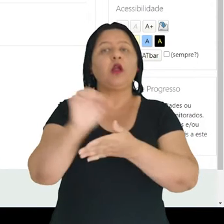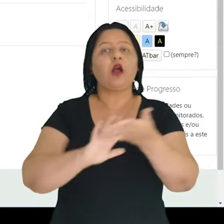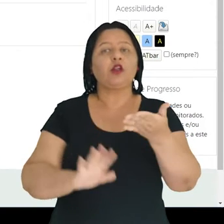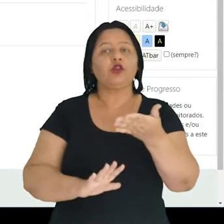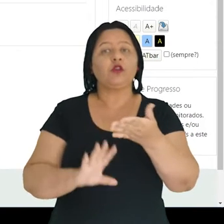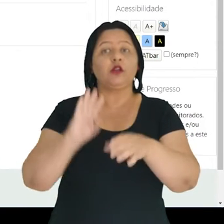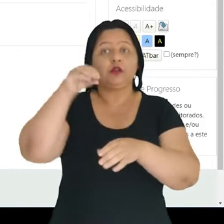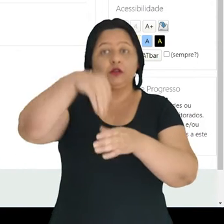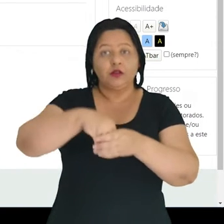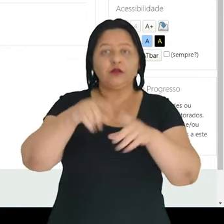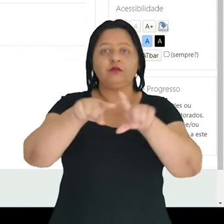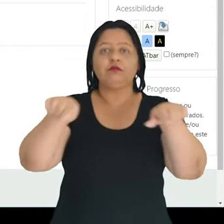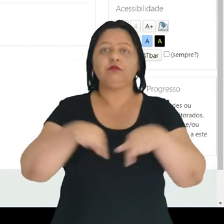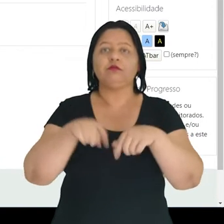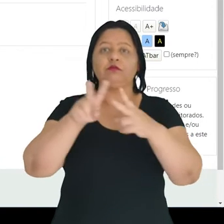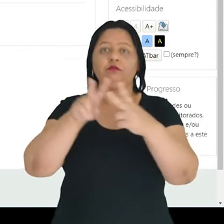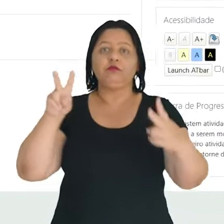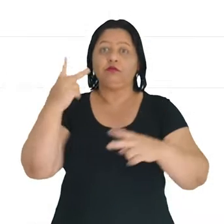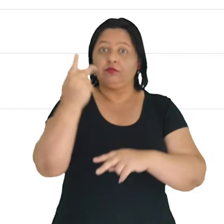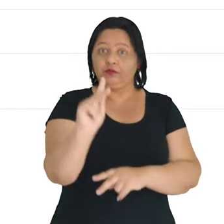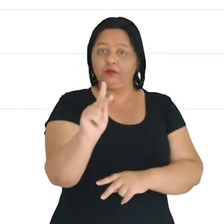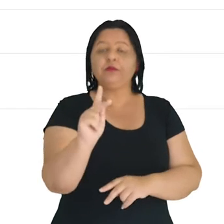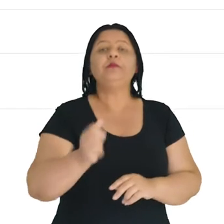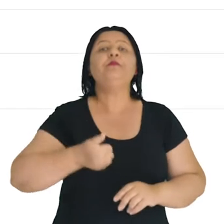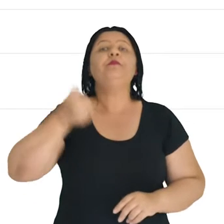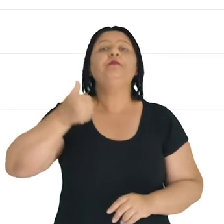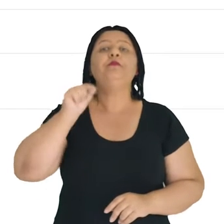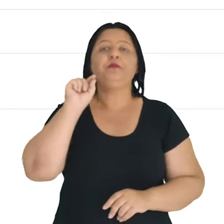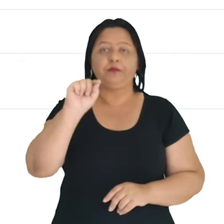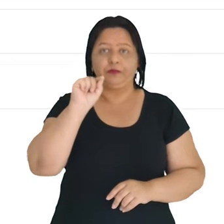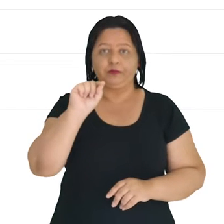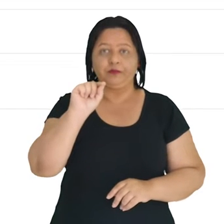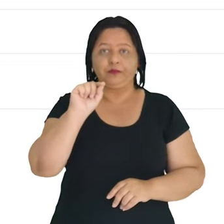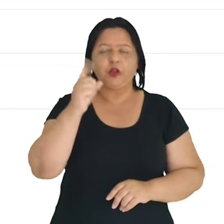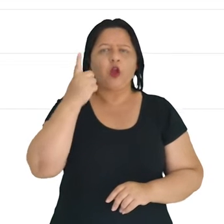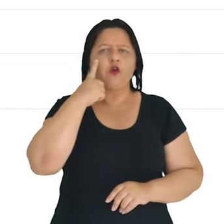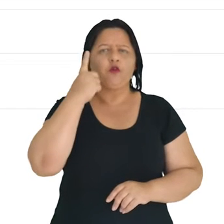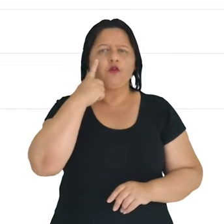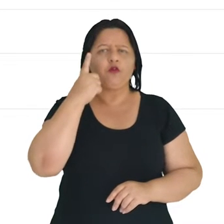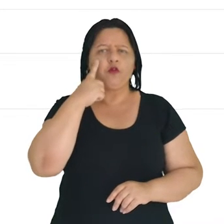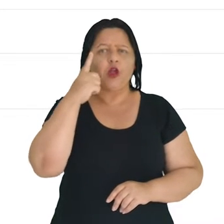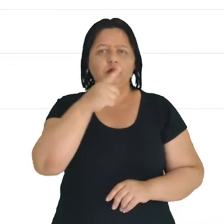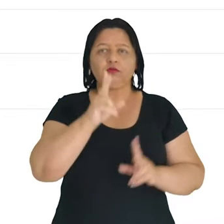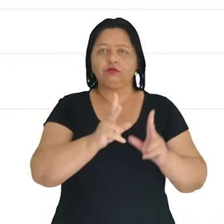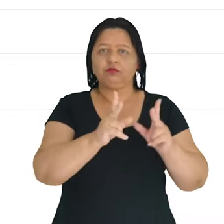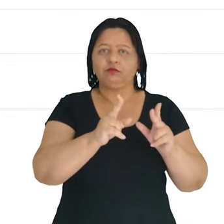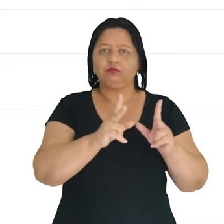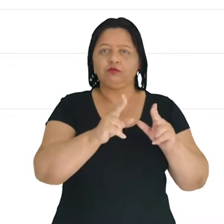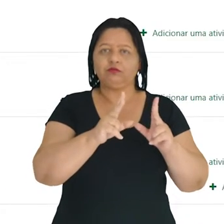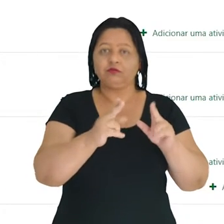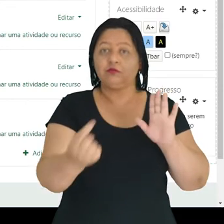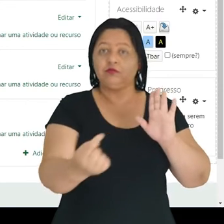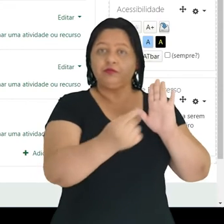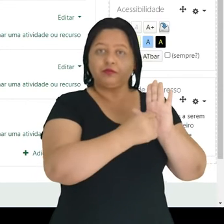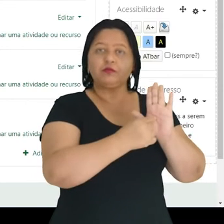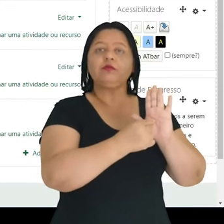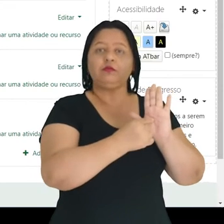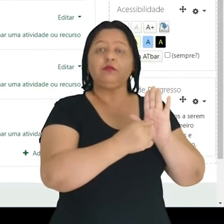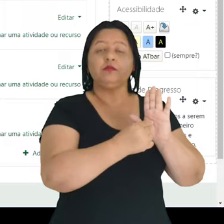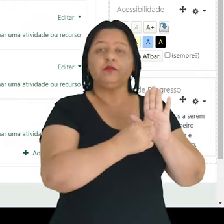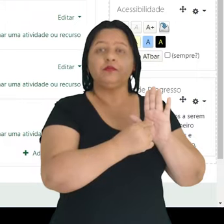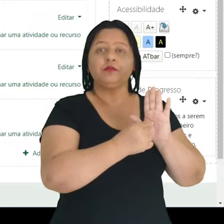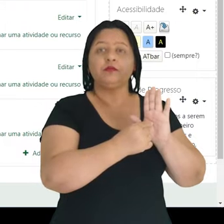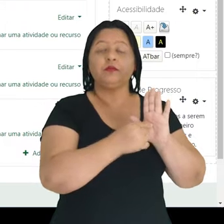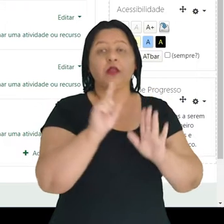sala virtual. Então, primeiramente, precisamos ativar esse botão de ativar a edição. Feito